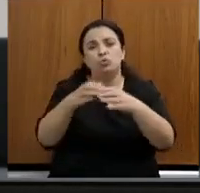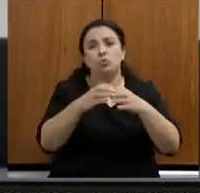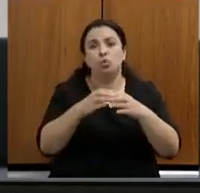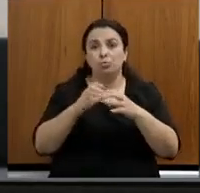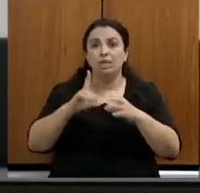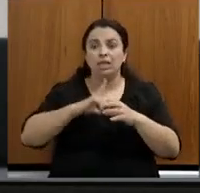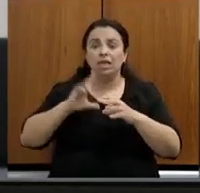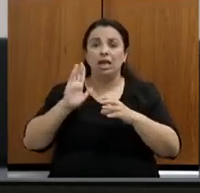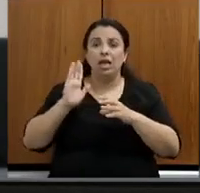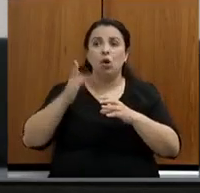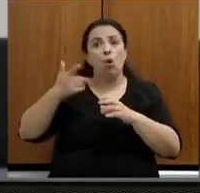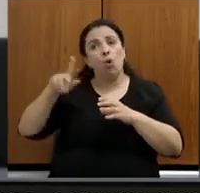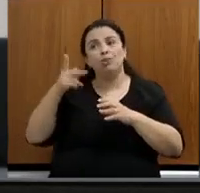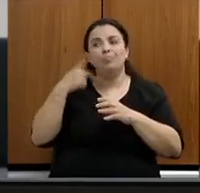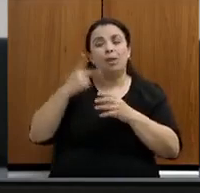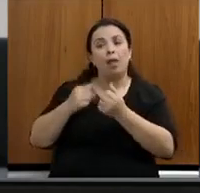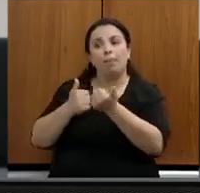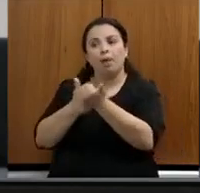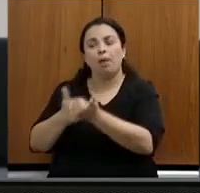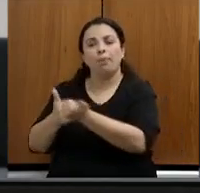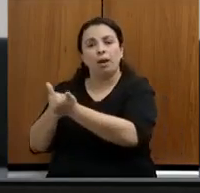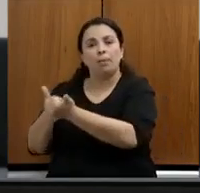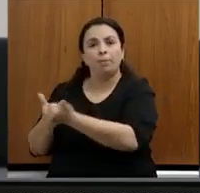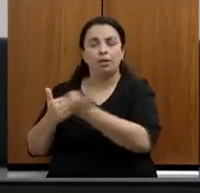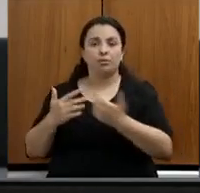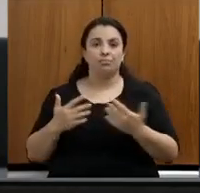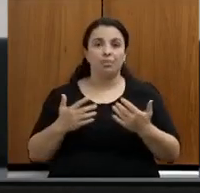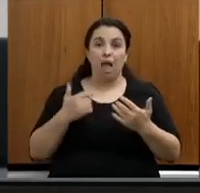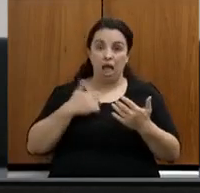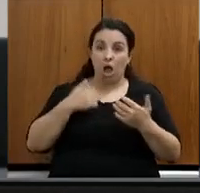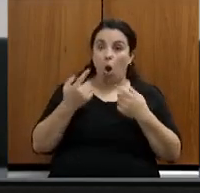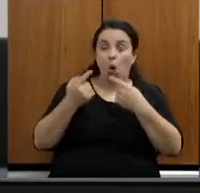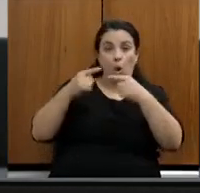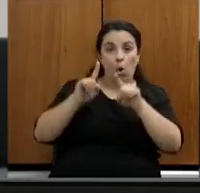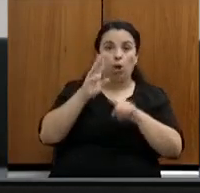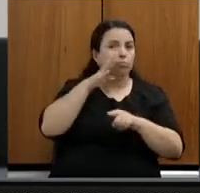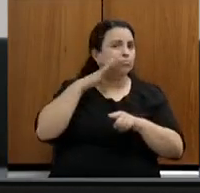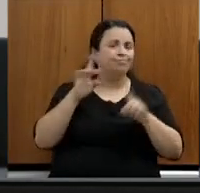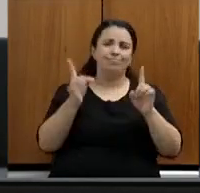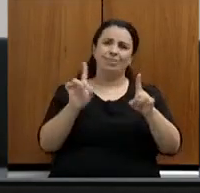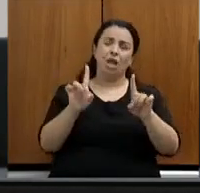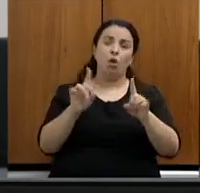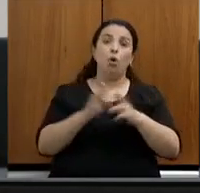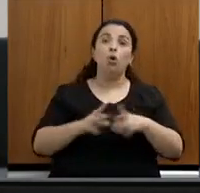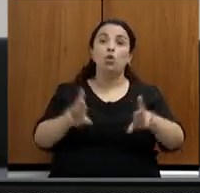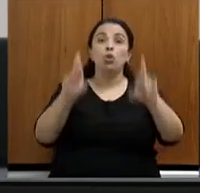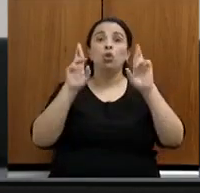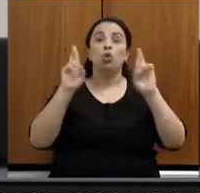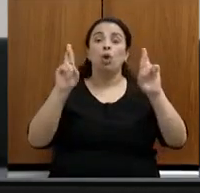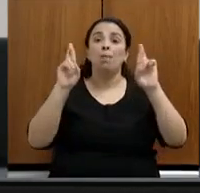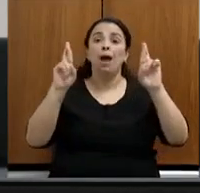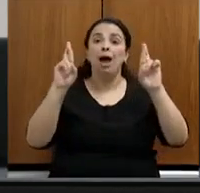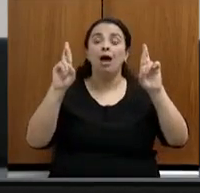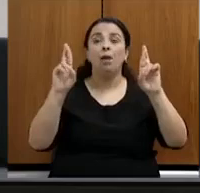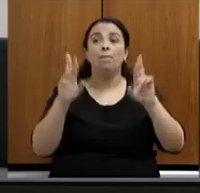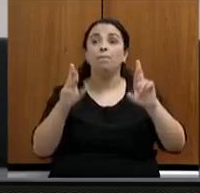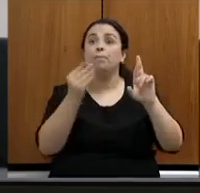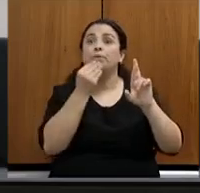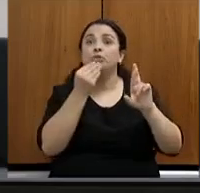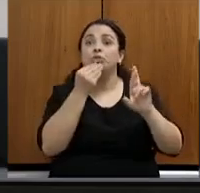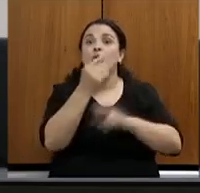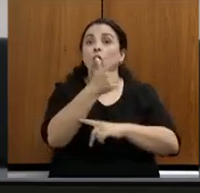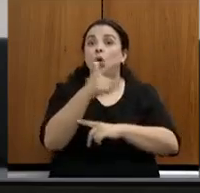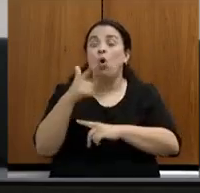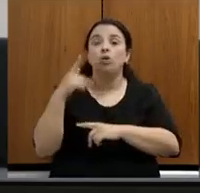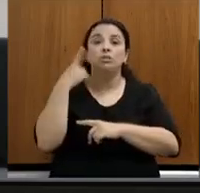fazendo aqui nenhuma crítica, não, estou falando, é um elogio. Tomara que todos os deputados reconheçam os servidores do meio